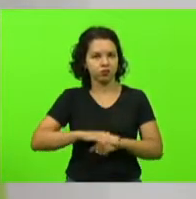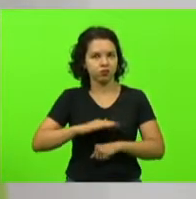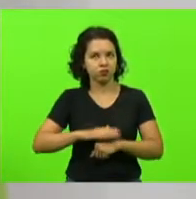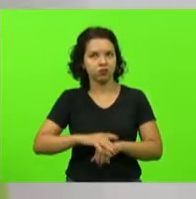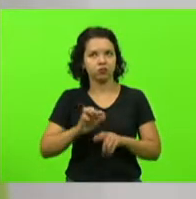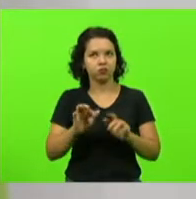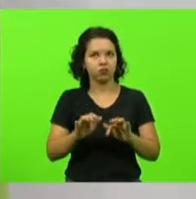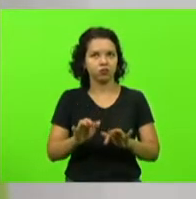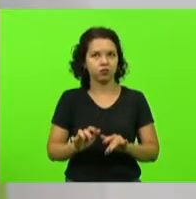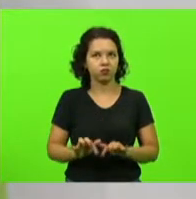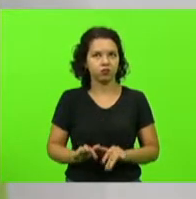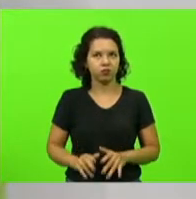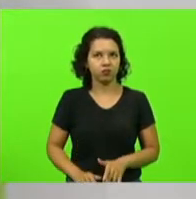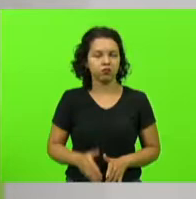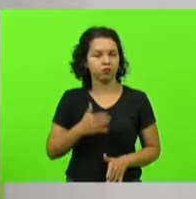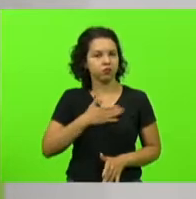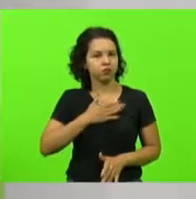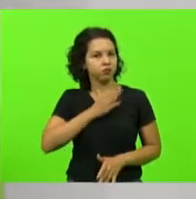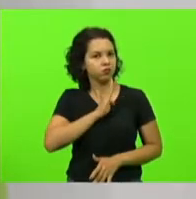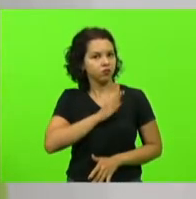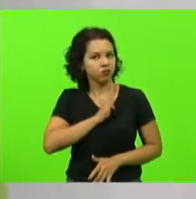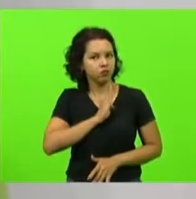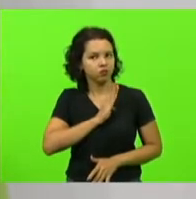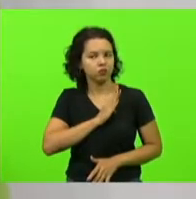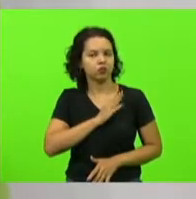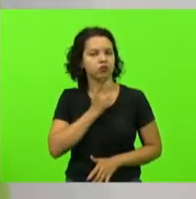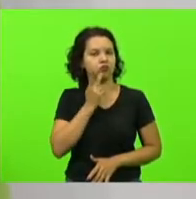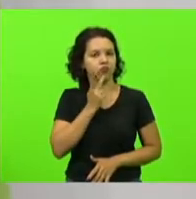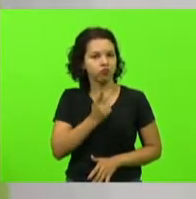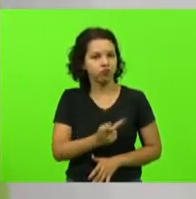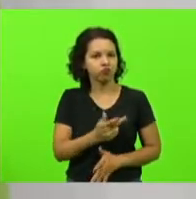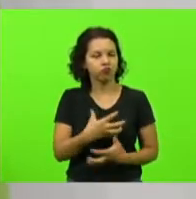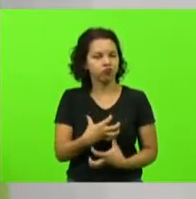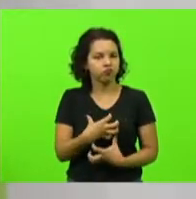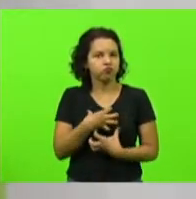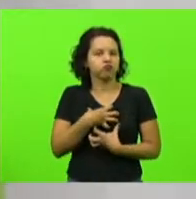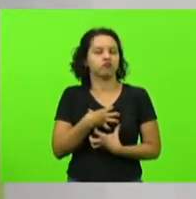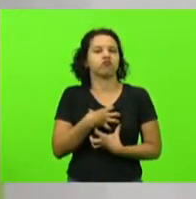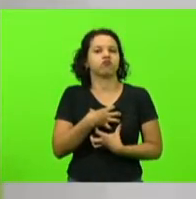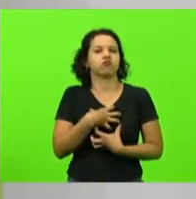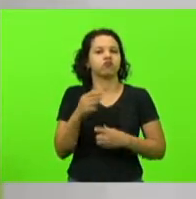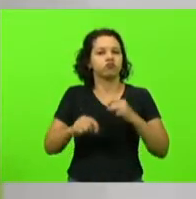partir do que o coração fala, do que o sentimento diz.